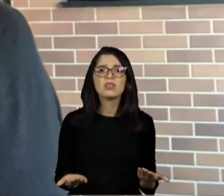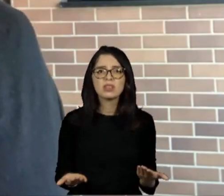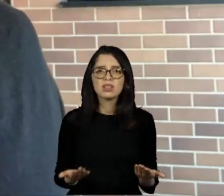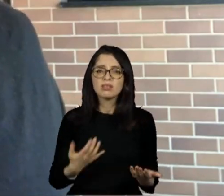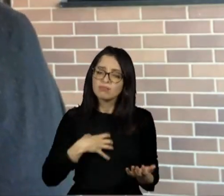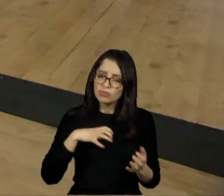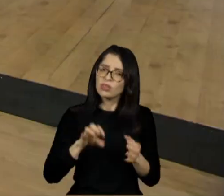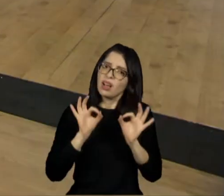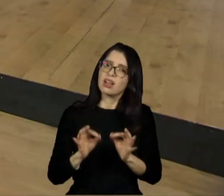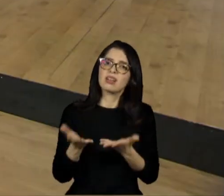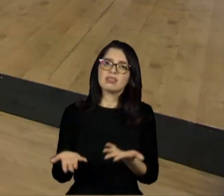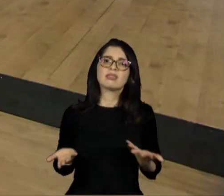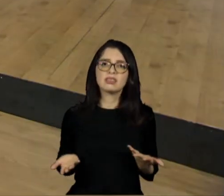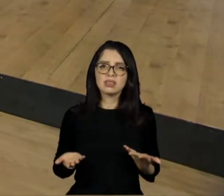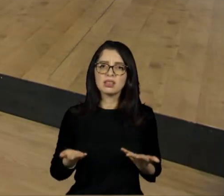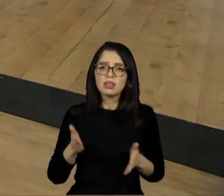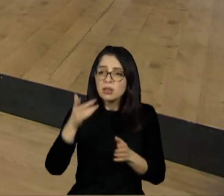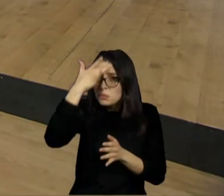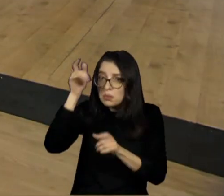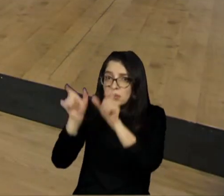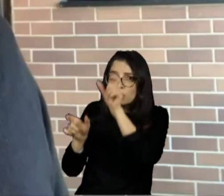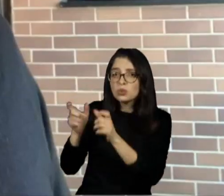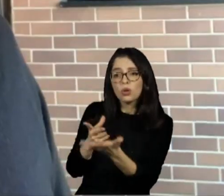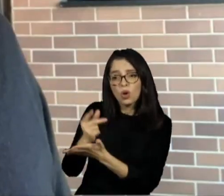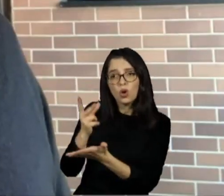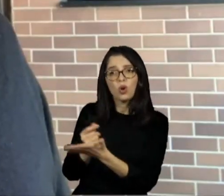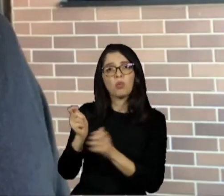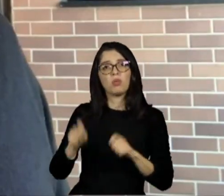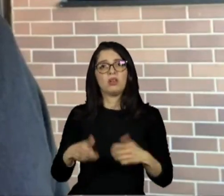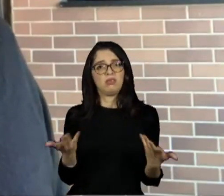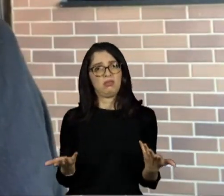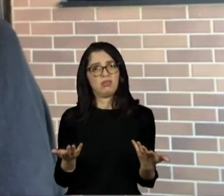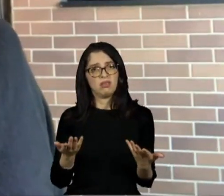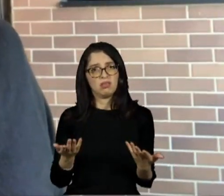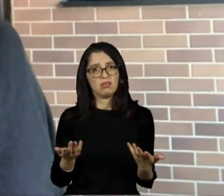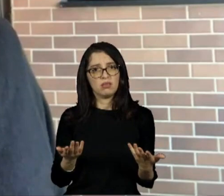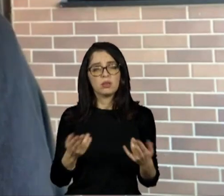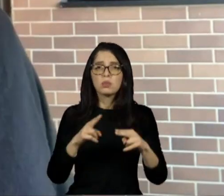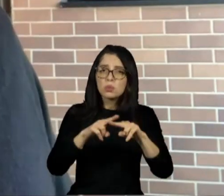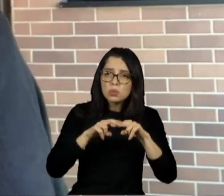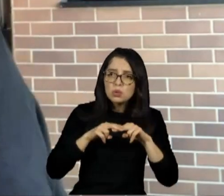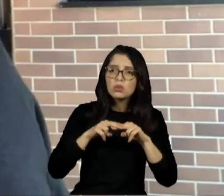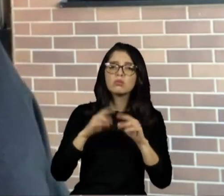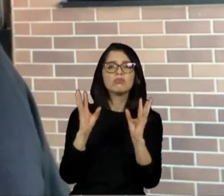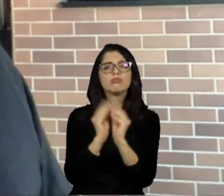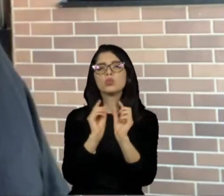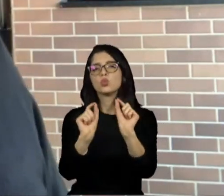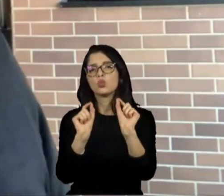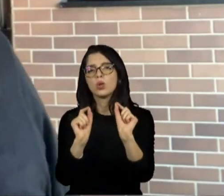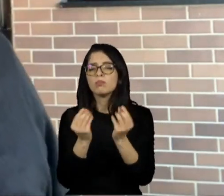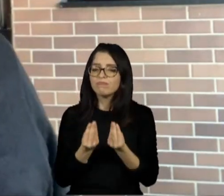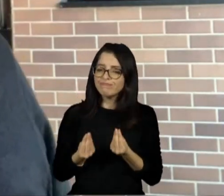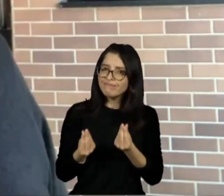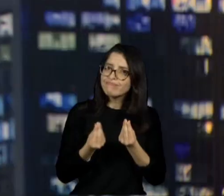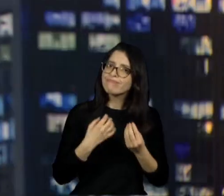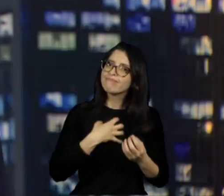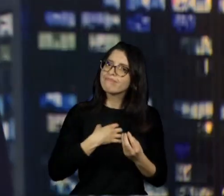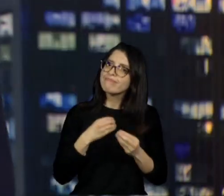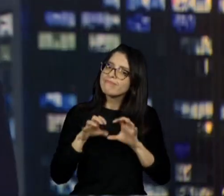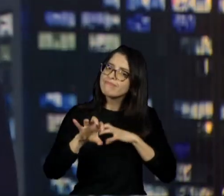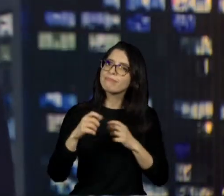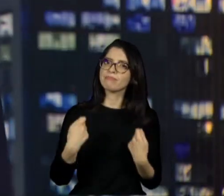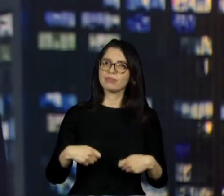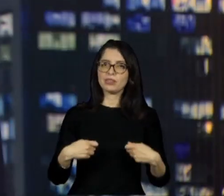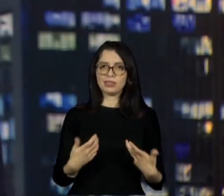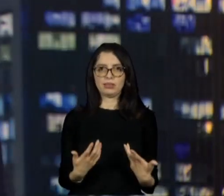dando acesso para uma pessoa comprar um produto, né? Então, acho que é só uma questão de sensibilidade do bolso, às vezes, isso. Nós vamos